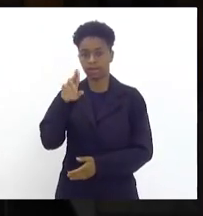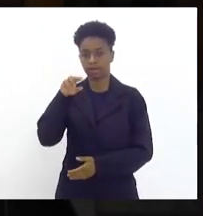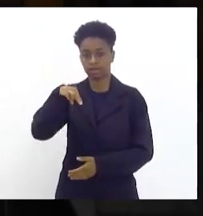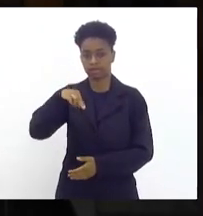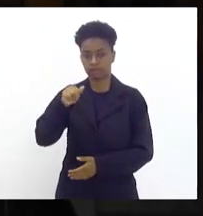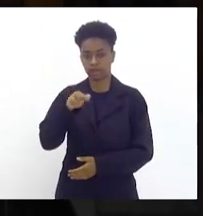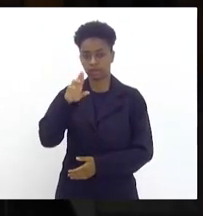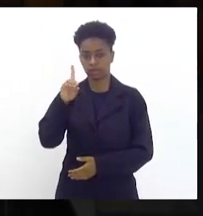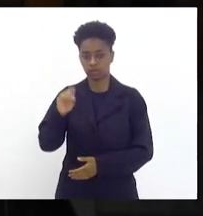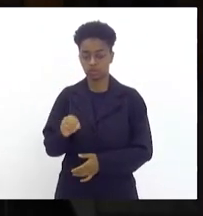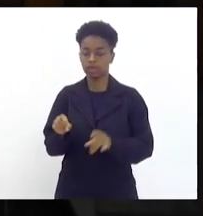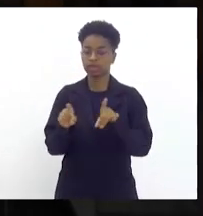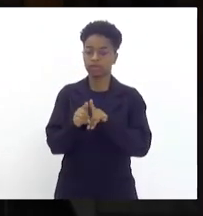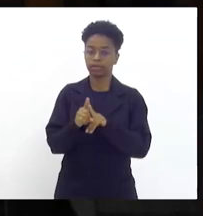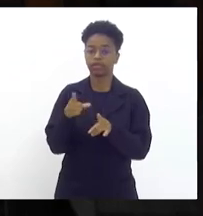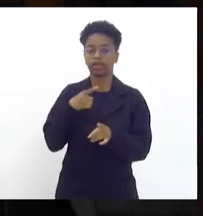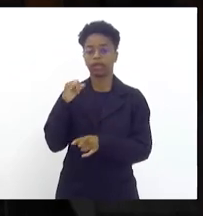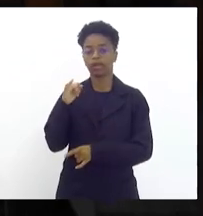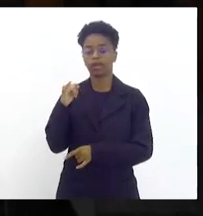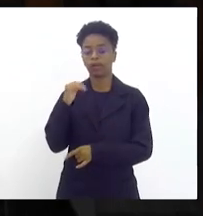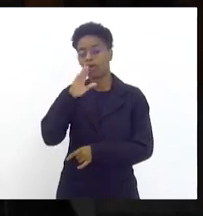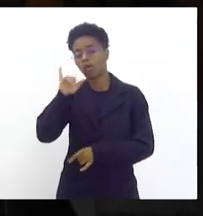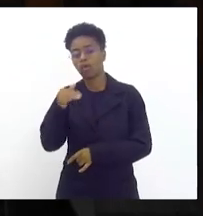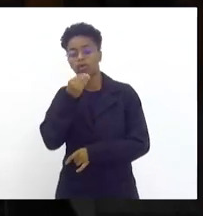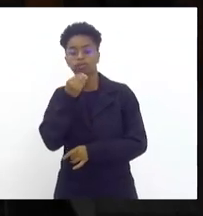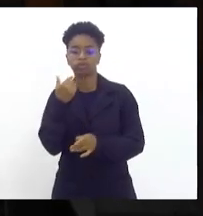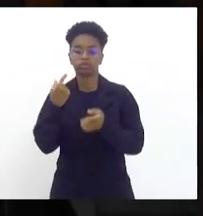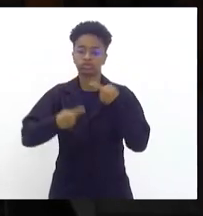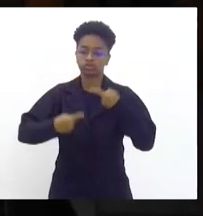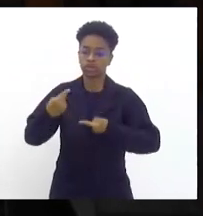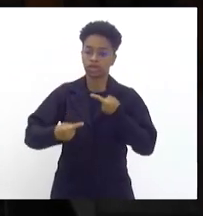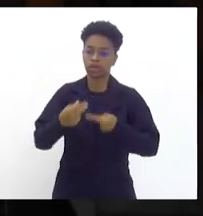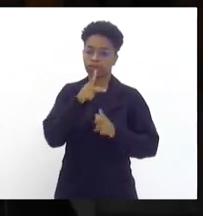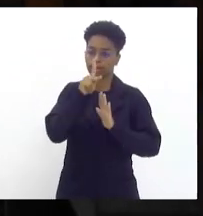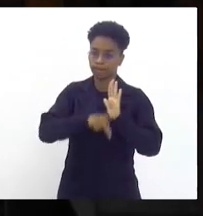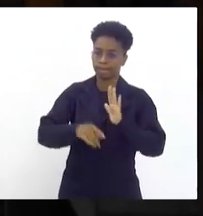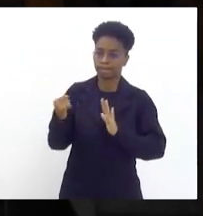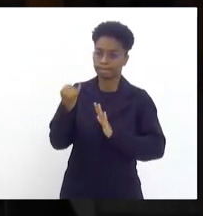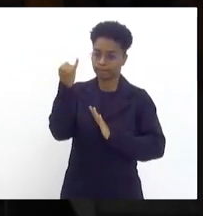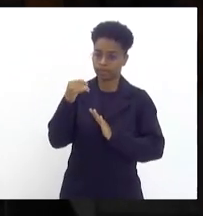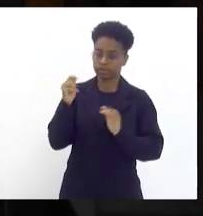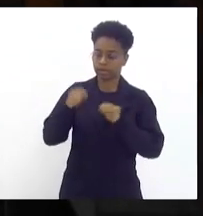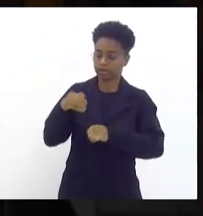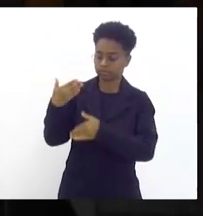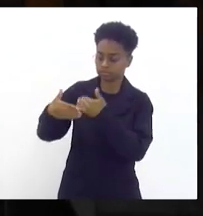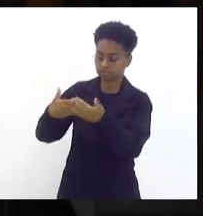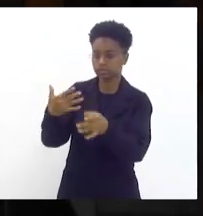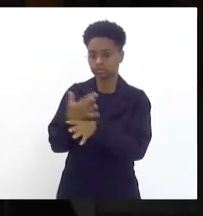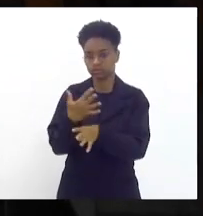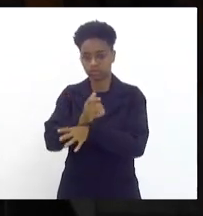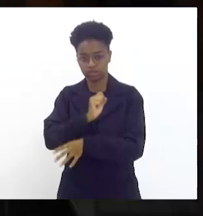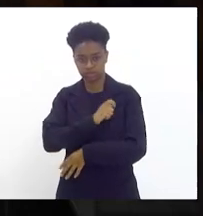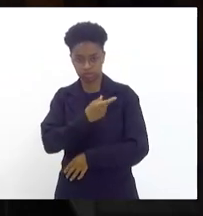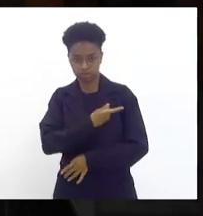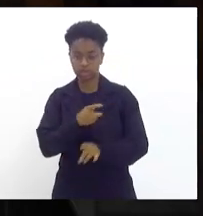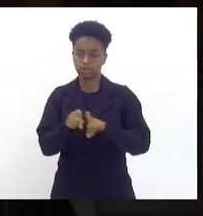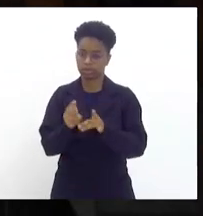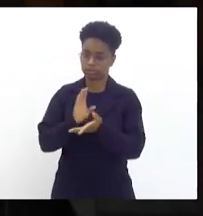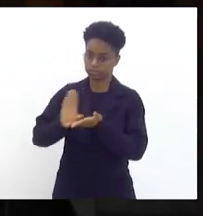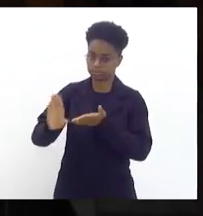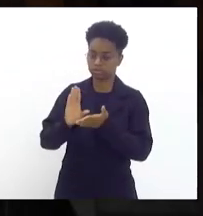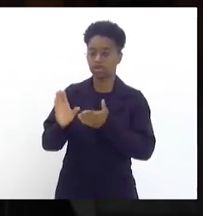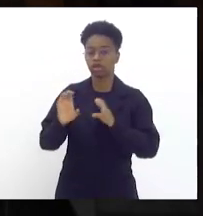também tivemos a oportunidade de discutir projetos importantes para o desenvolvimento da cidade de São Gonçalo investimentos em infraestrutura